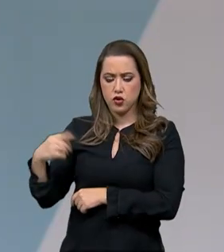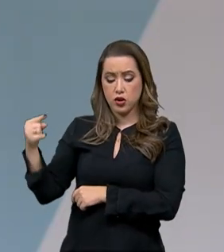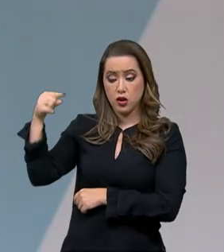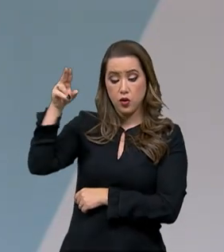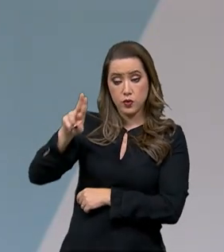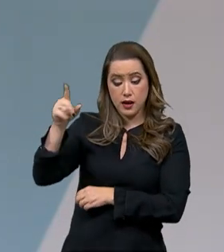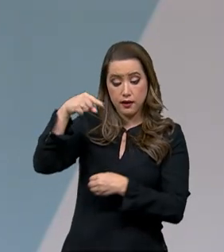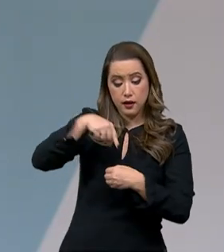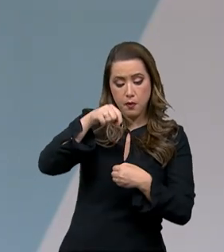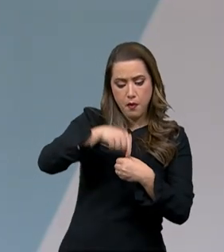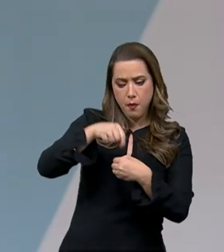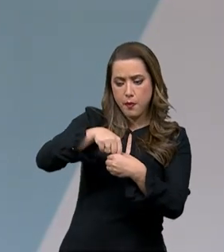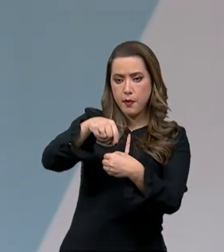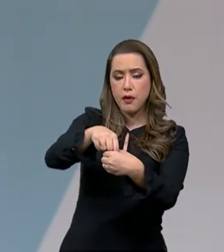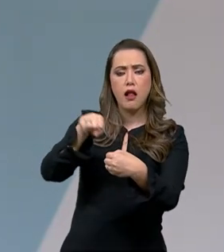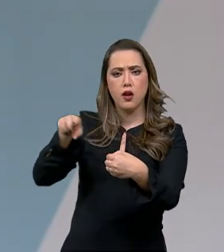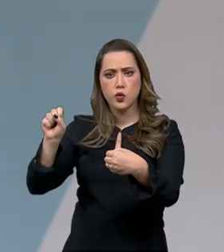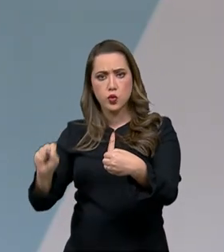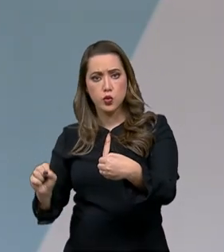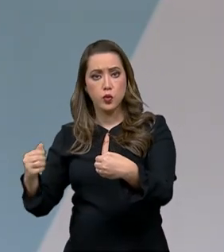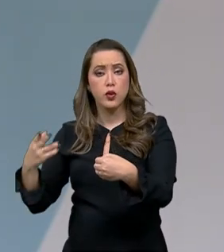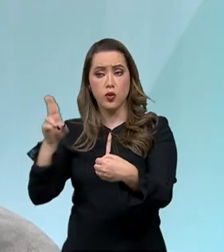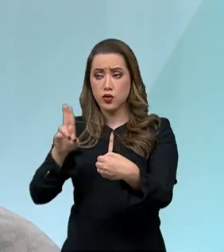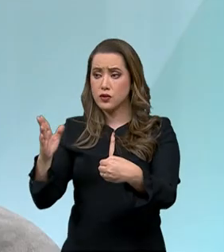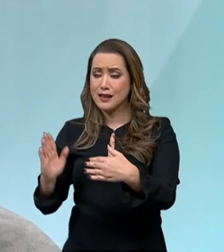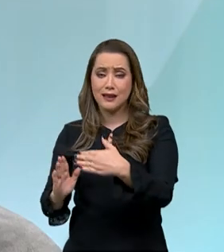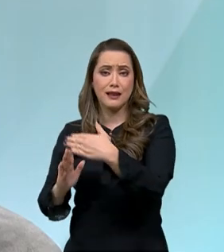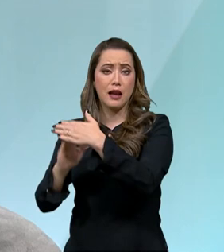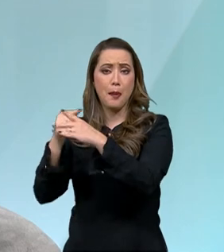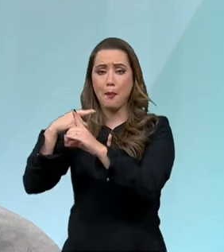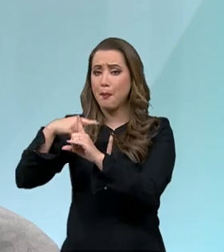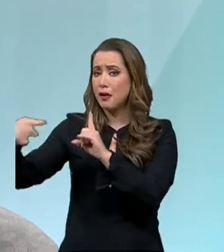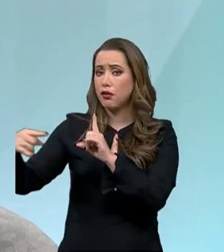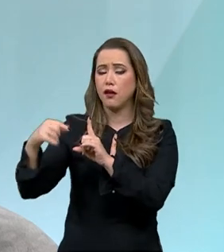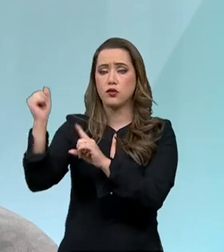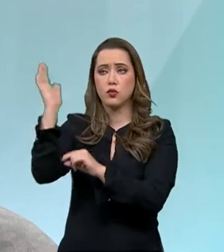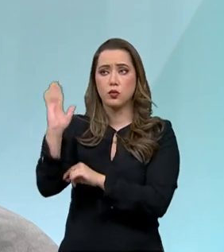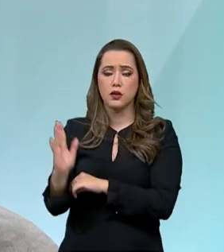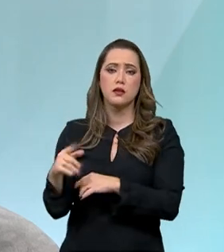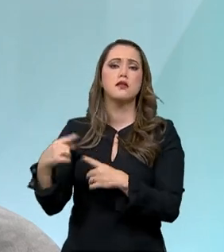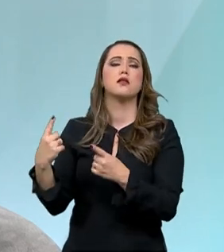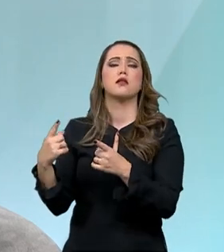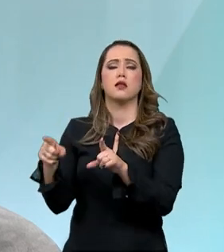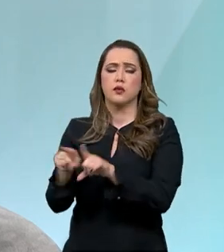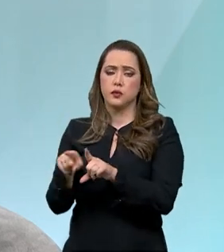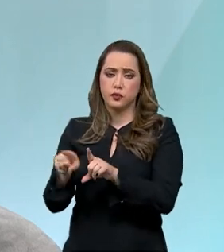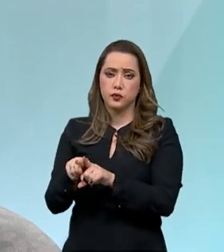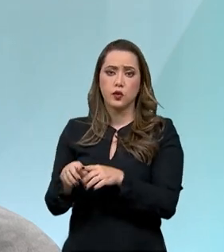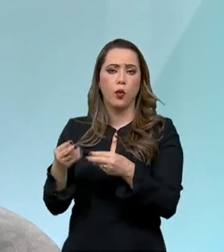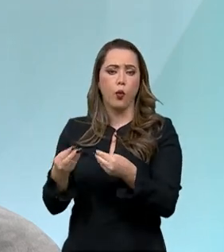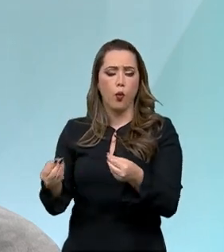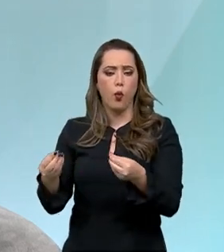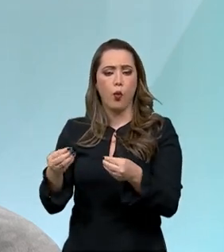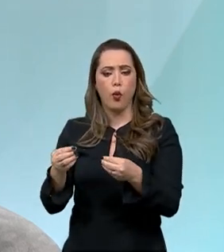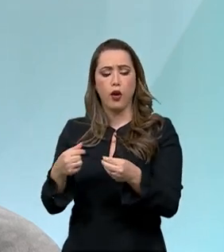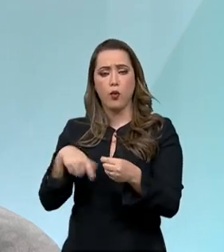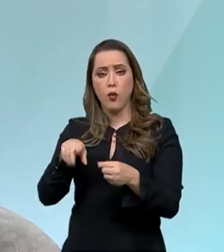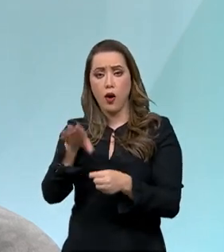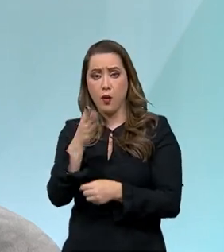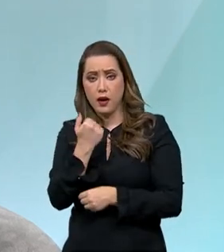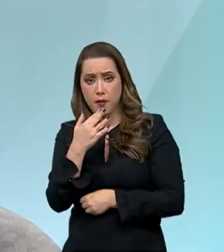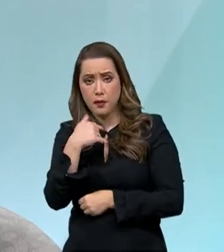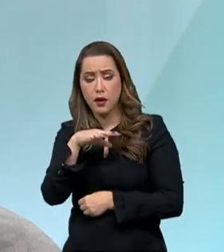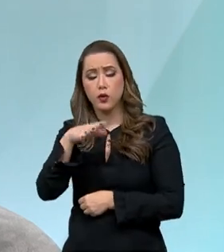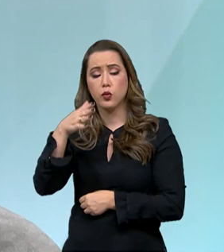ela já é plantada até próxima à linha do Equador. Fizemos mesmo com as pastagens, com as forrageiras, trouxemos da